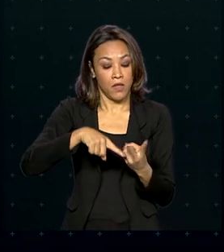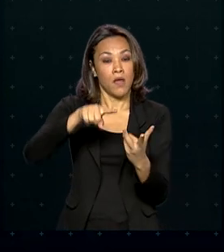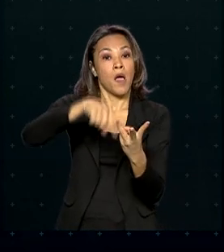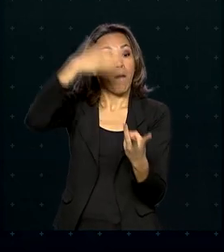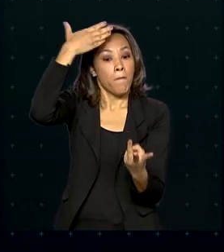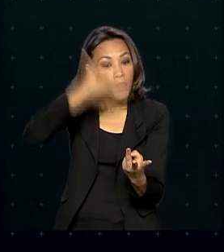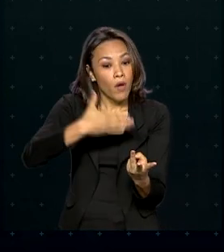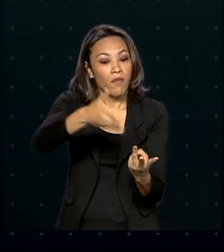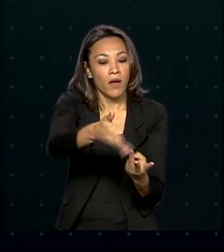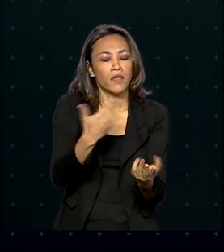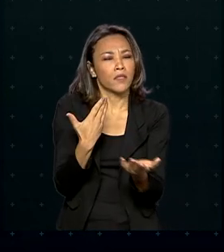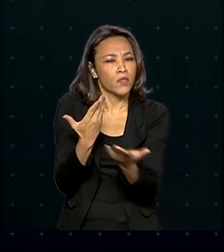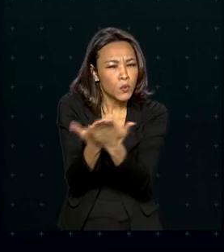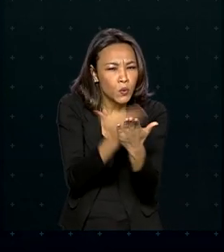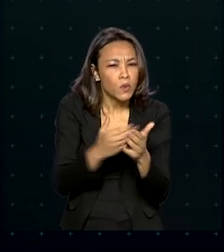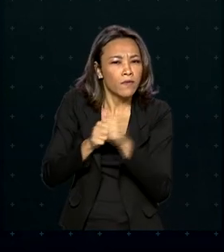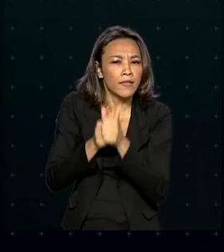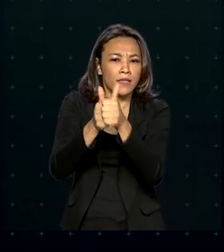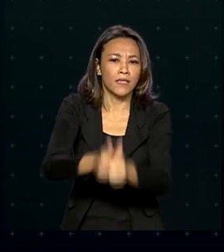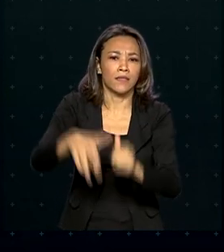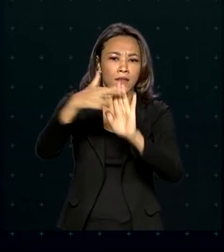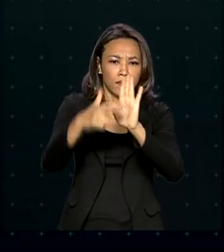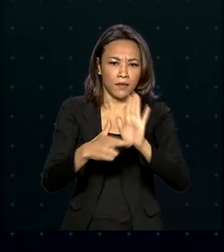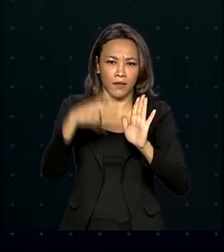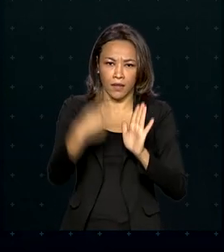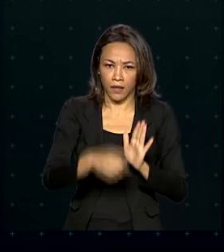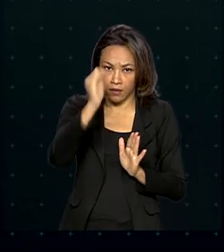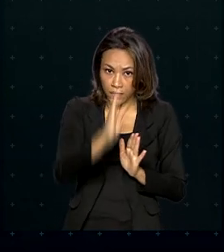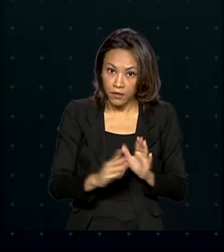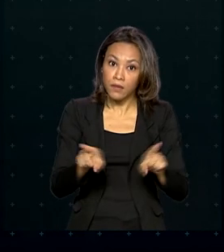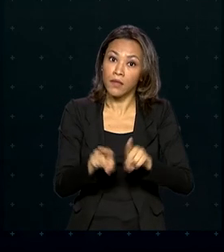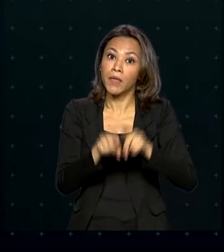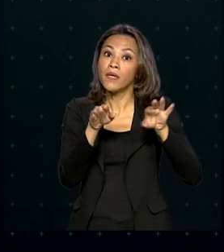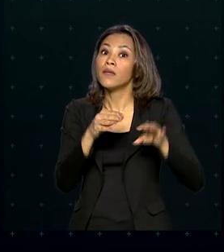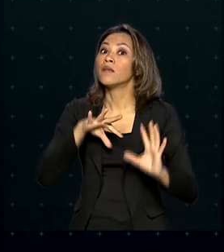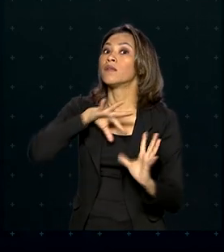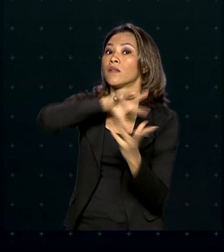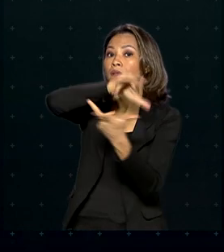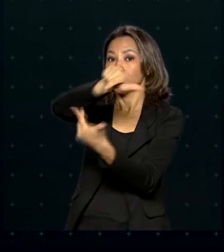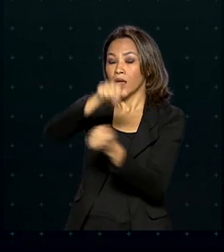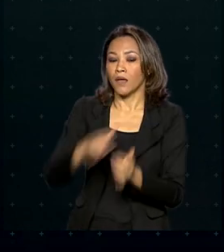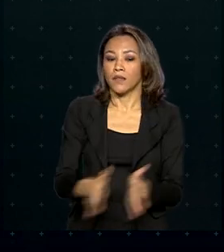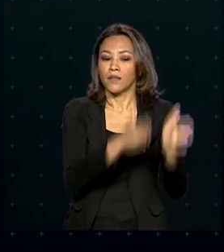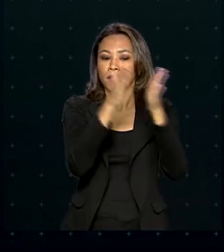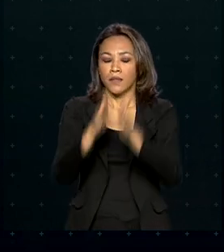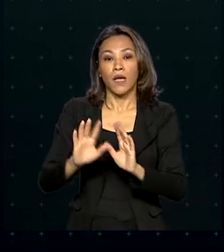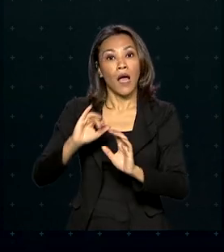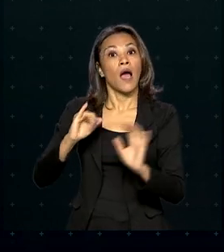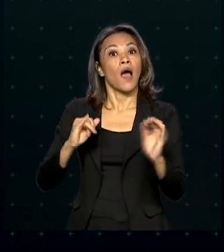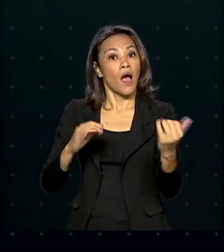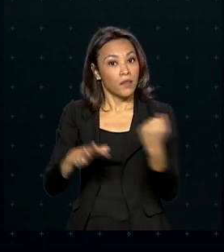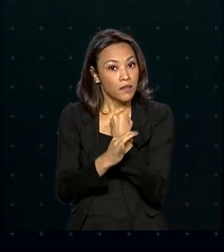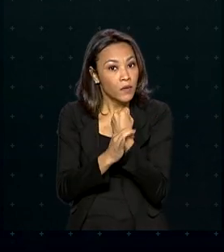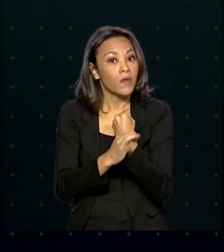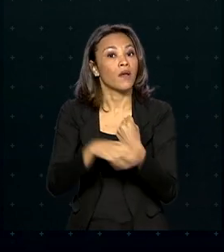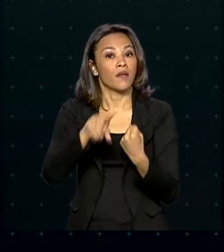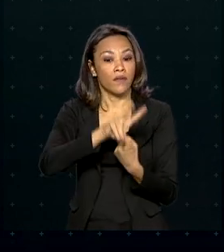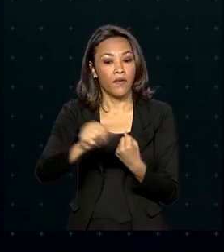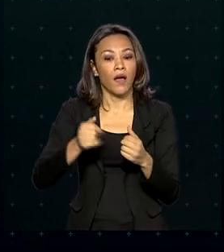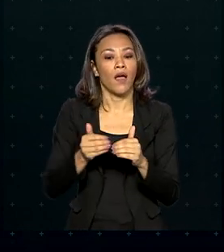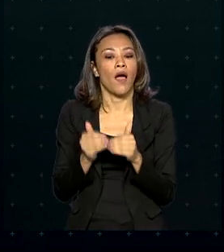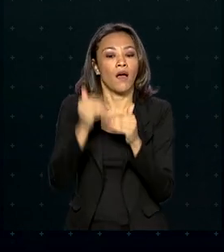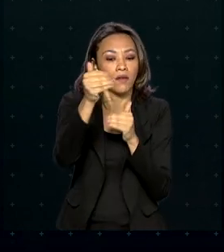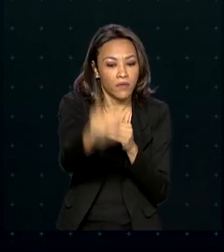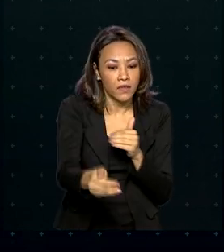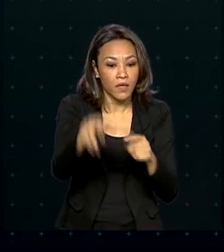conduzidos conforme as diretrizes nacionais e internacionais, garantir que vai avançar para um pedido de uso definitivo